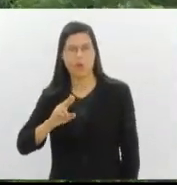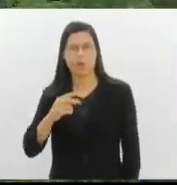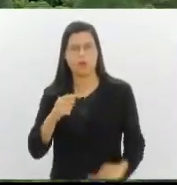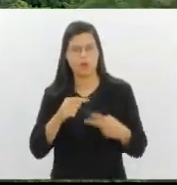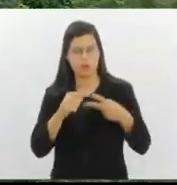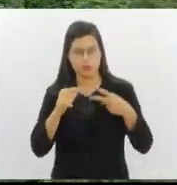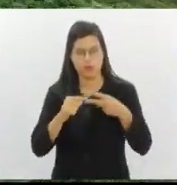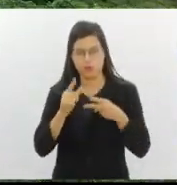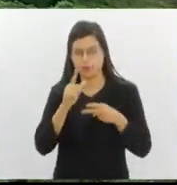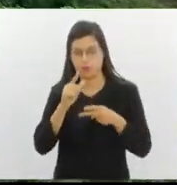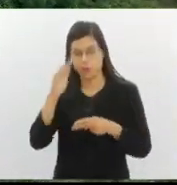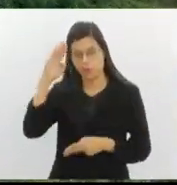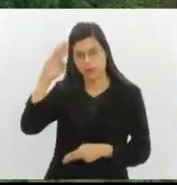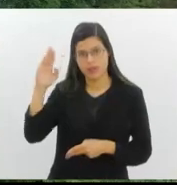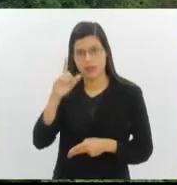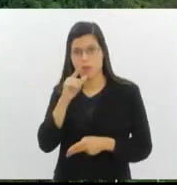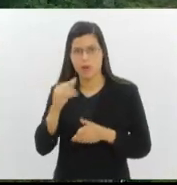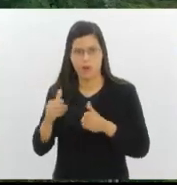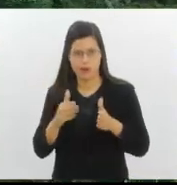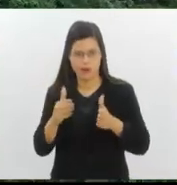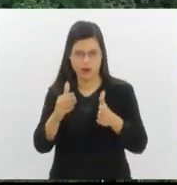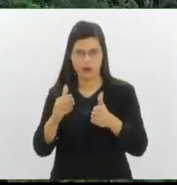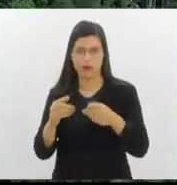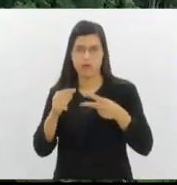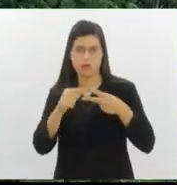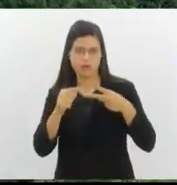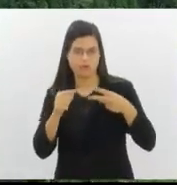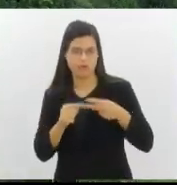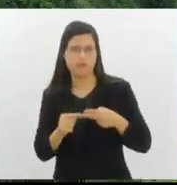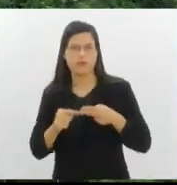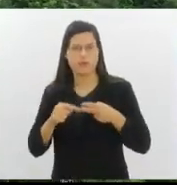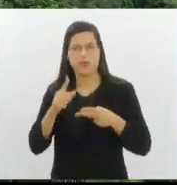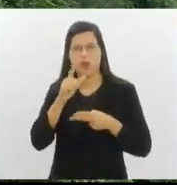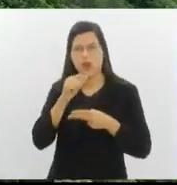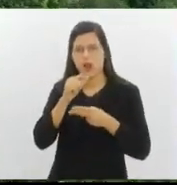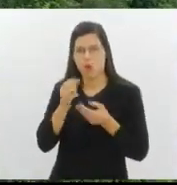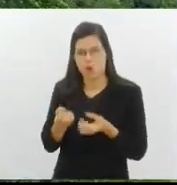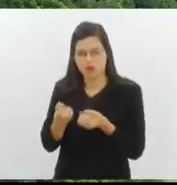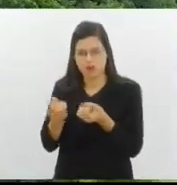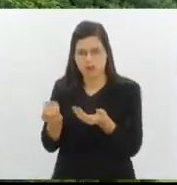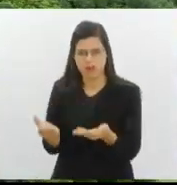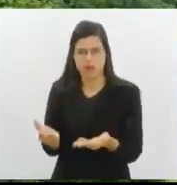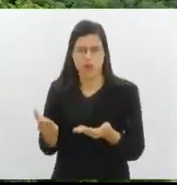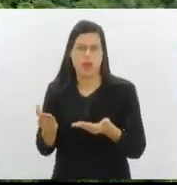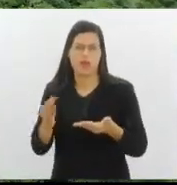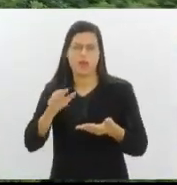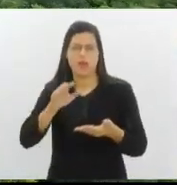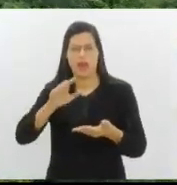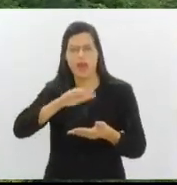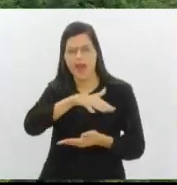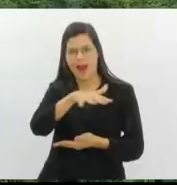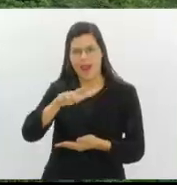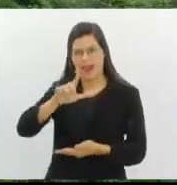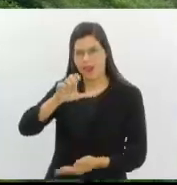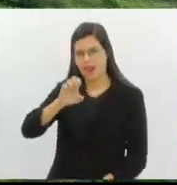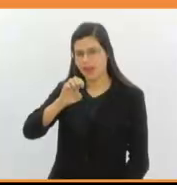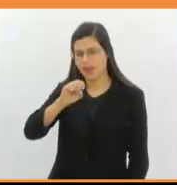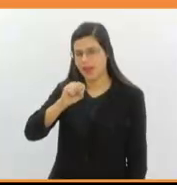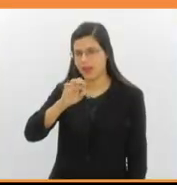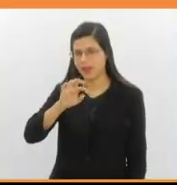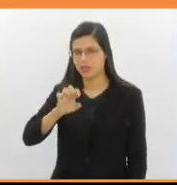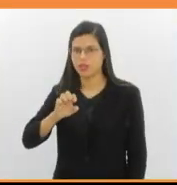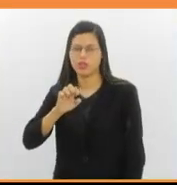Guapiaçu e Macacu, importantes unidades de abastecimento hídrico da porção leste da região metropolitana do Rio.